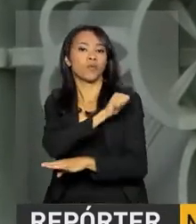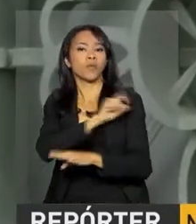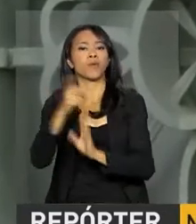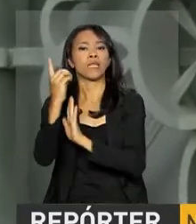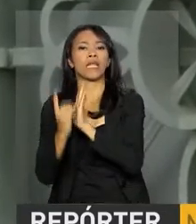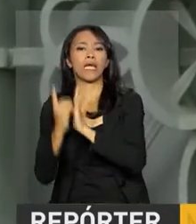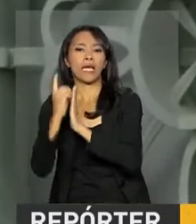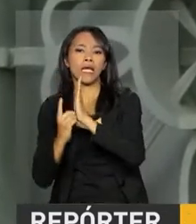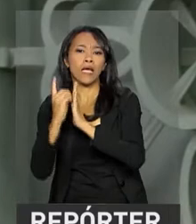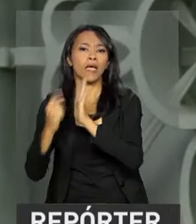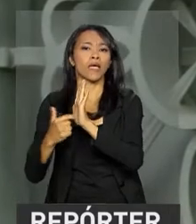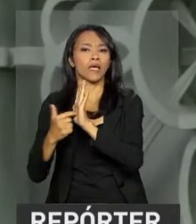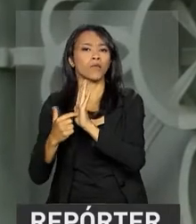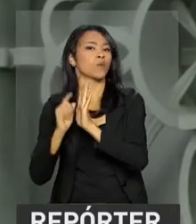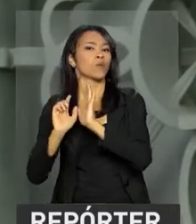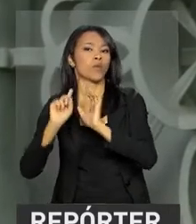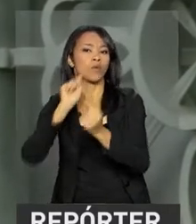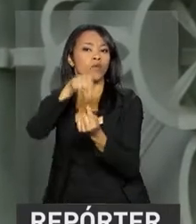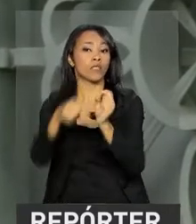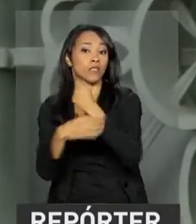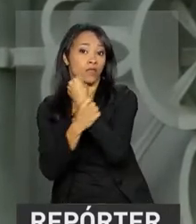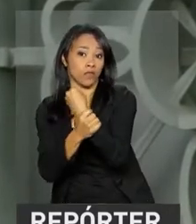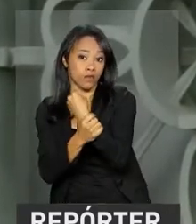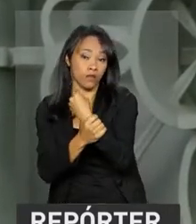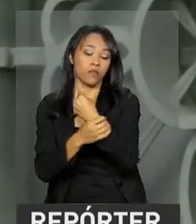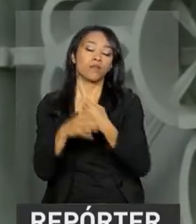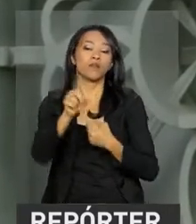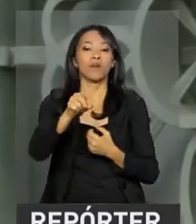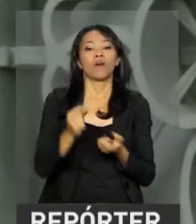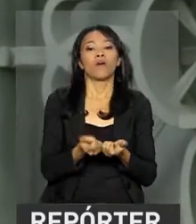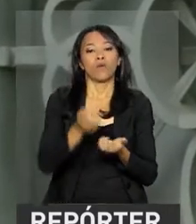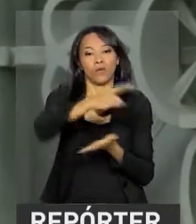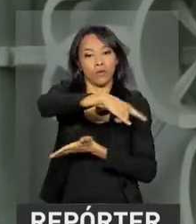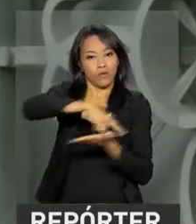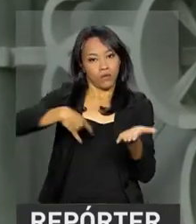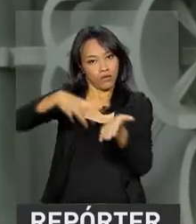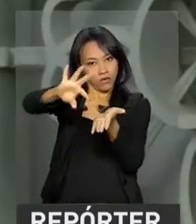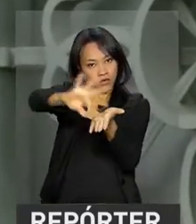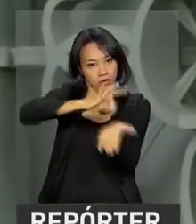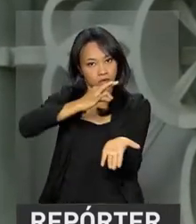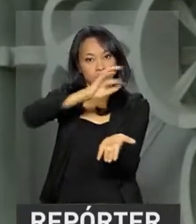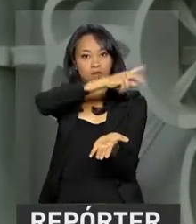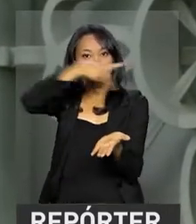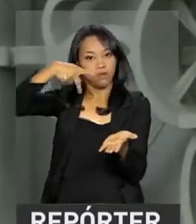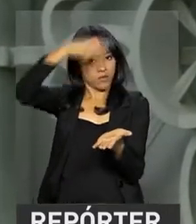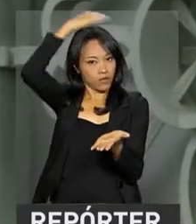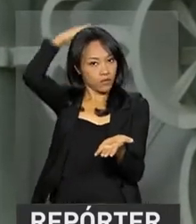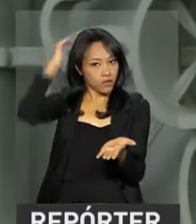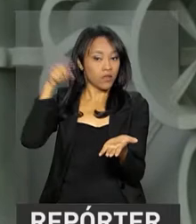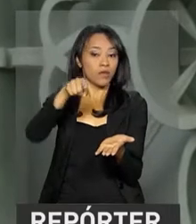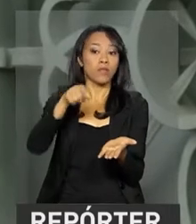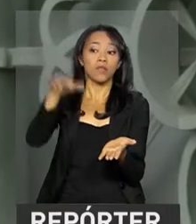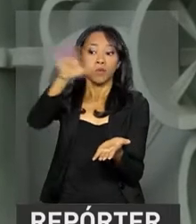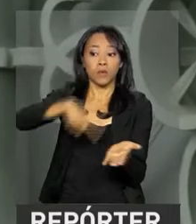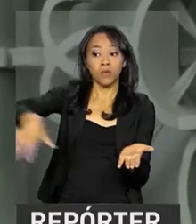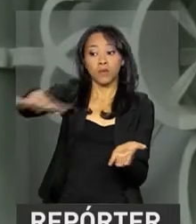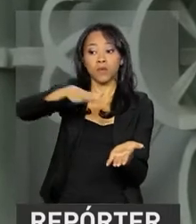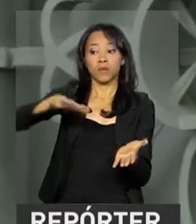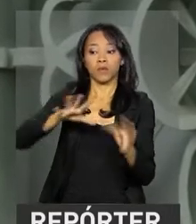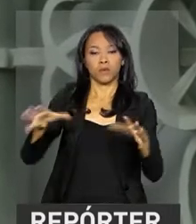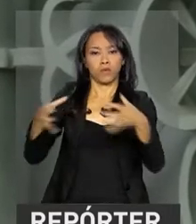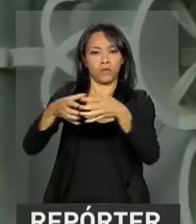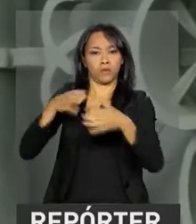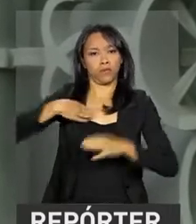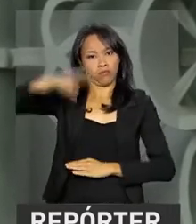garantia da lei e da ordem. O documento, assinado pelo presidente Michel Temer, autorizou o uso das Forças Armadas do Estado